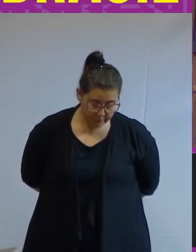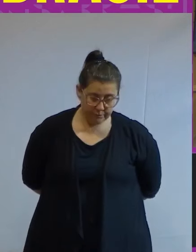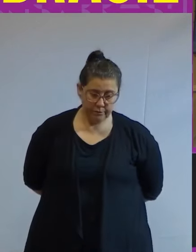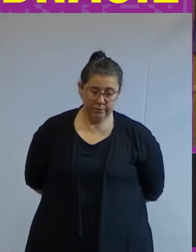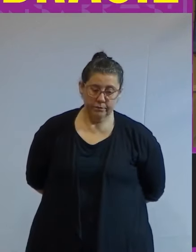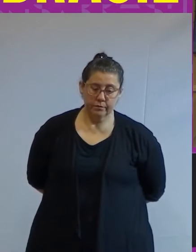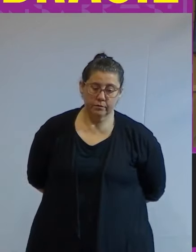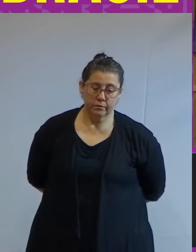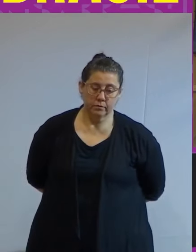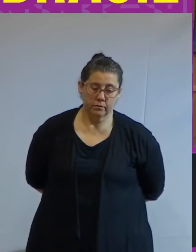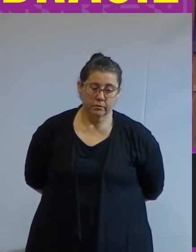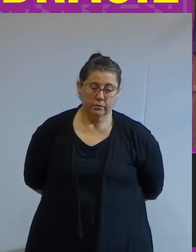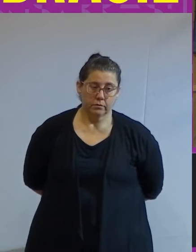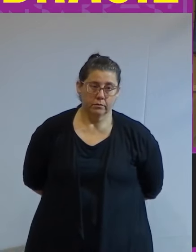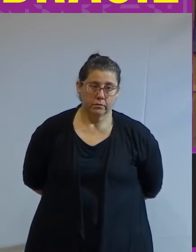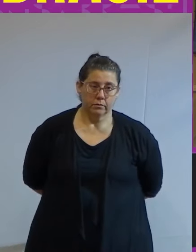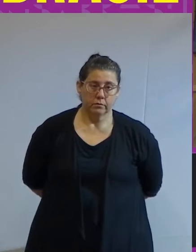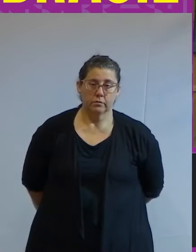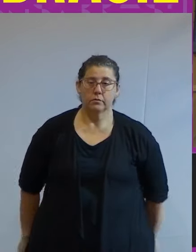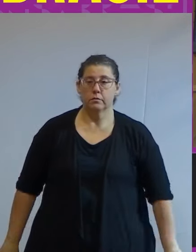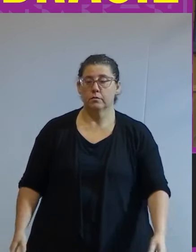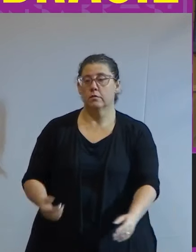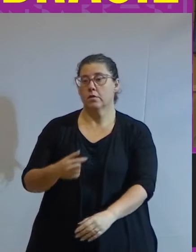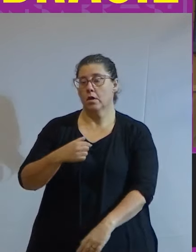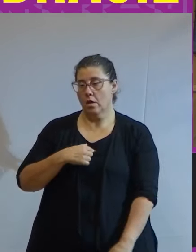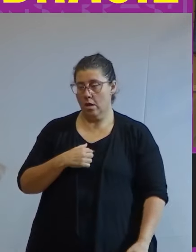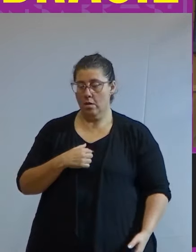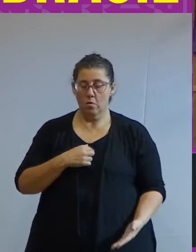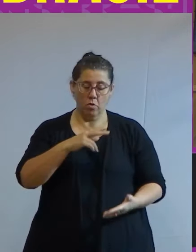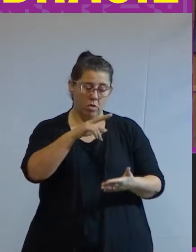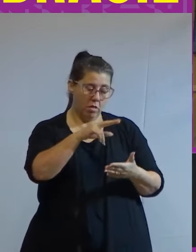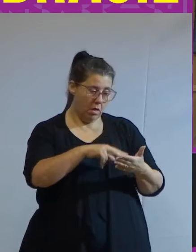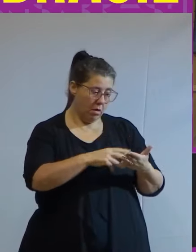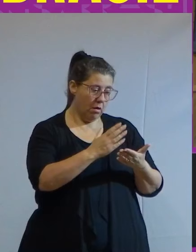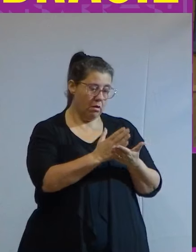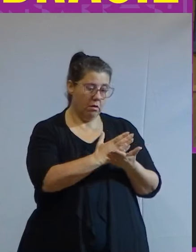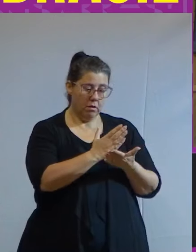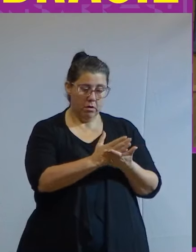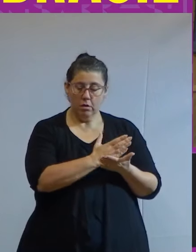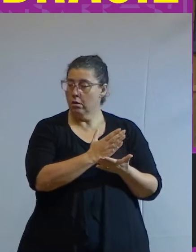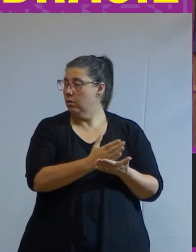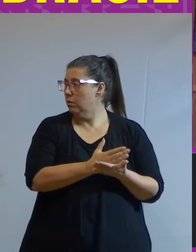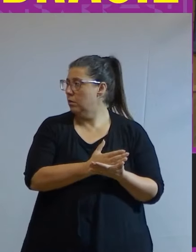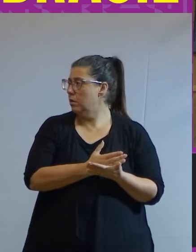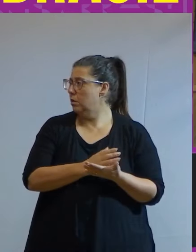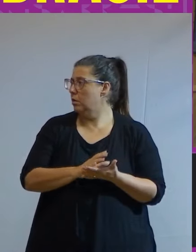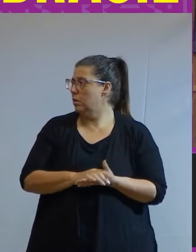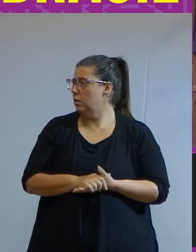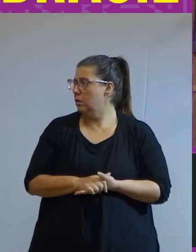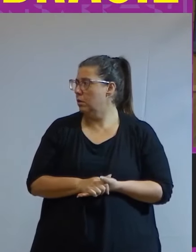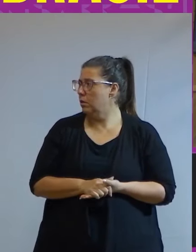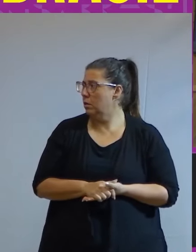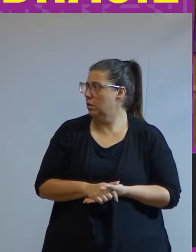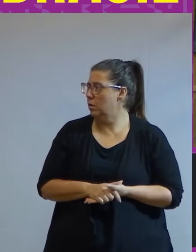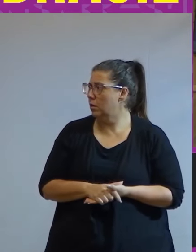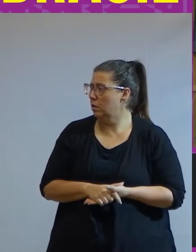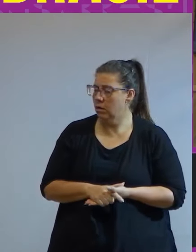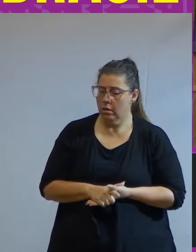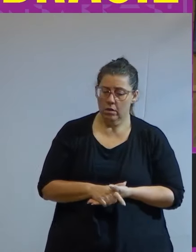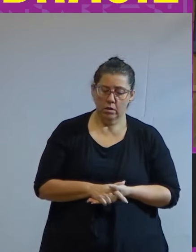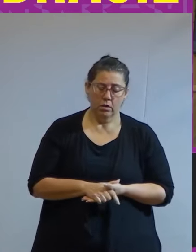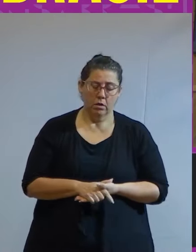bem como eu li um texto que eu preparei que fui pegar no contrapé aqui para substituir